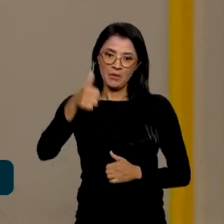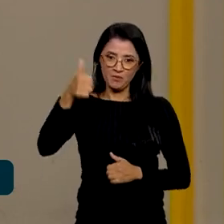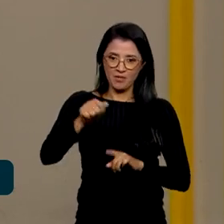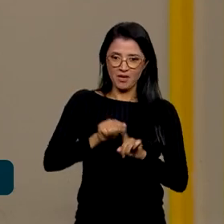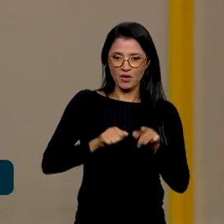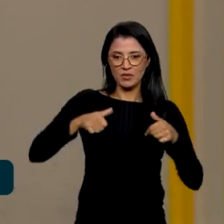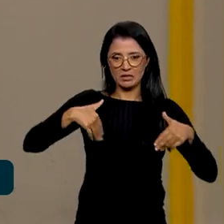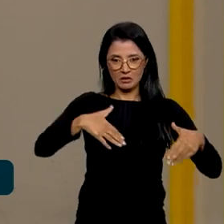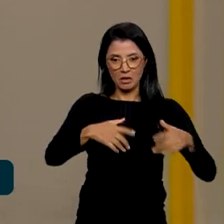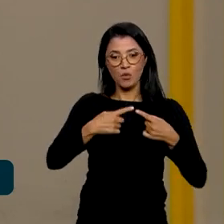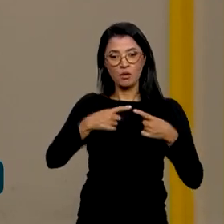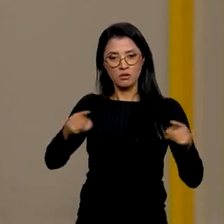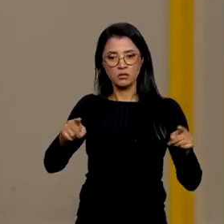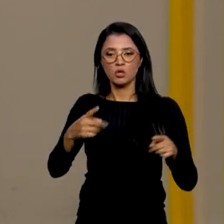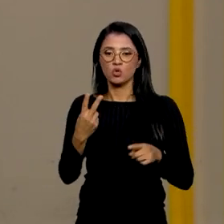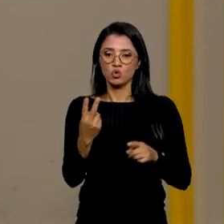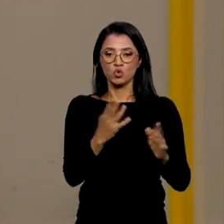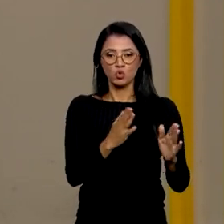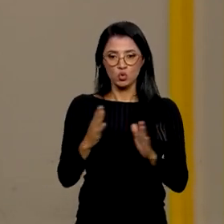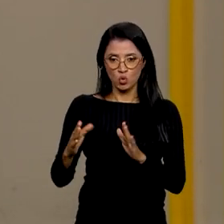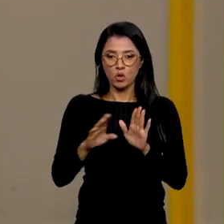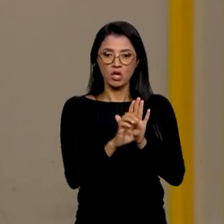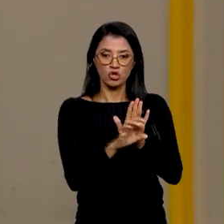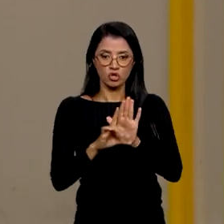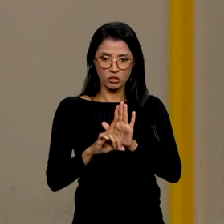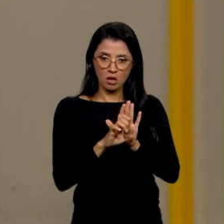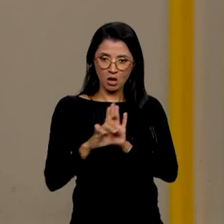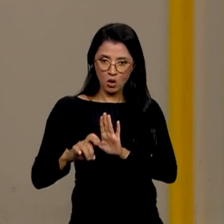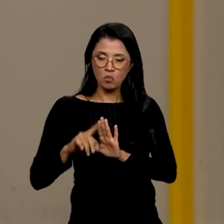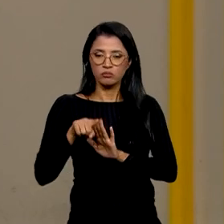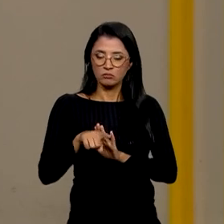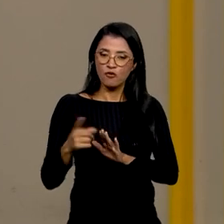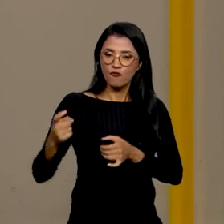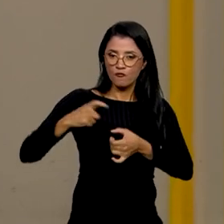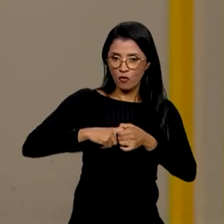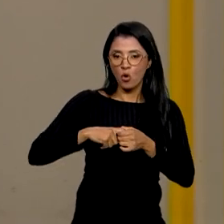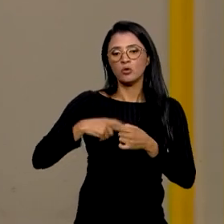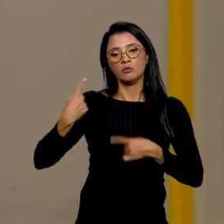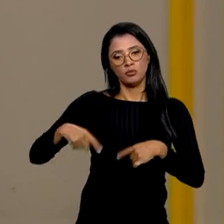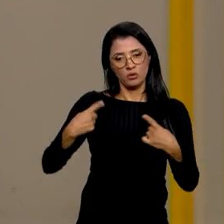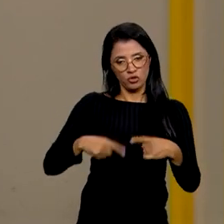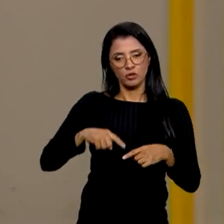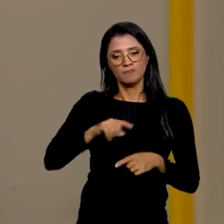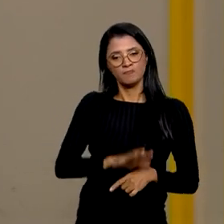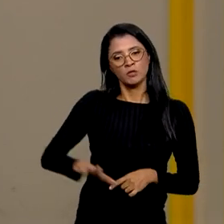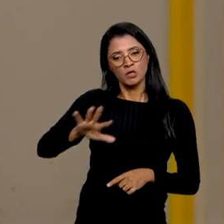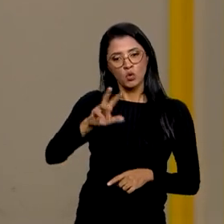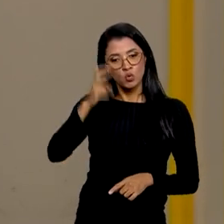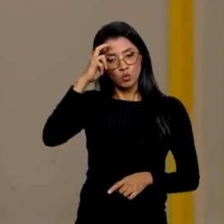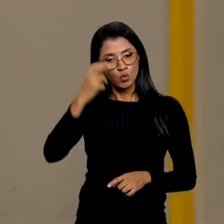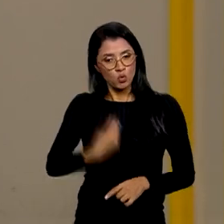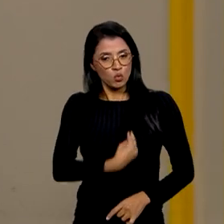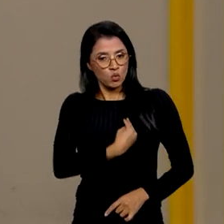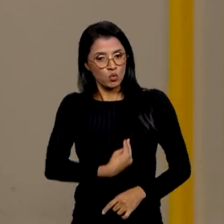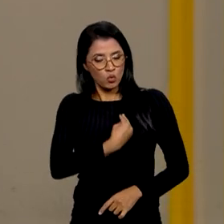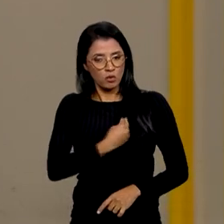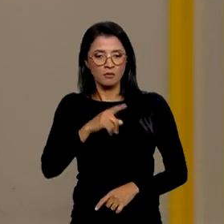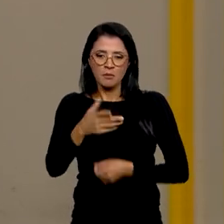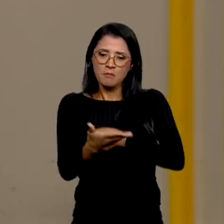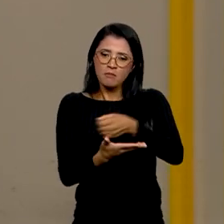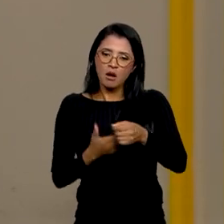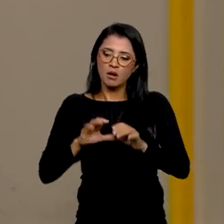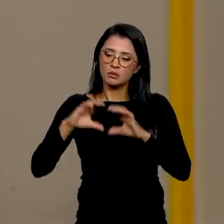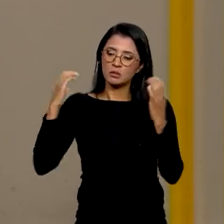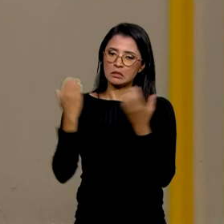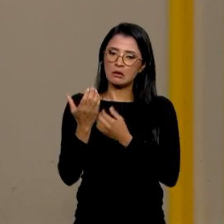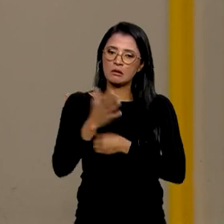setembro, estamos lançando dois editais, grandes editais, que reativam a política nacional Cultura Viva, que é uma política de base comunitária na